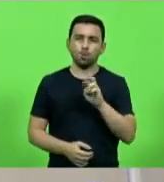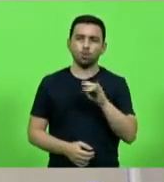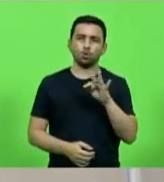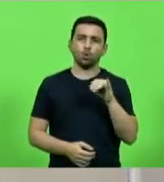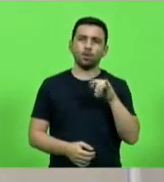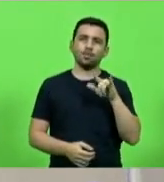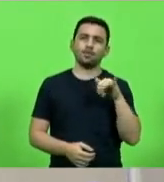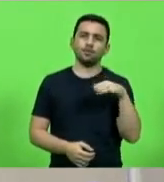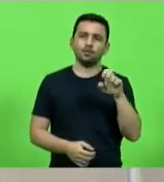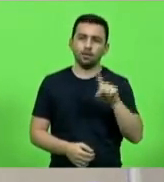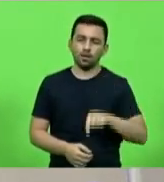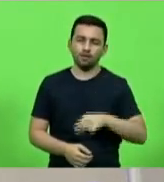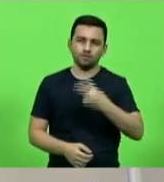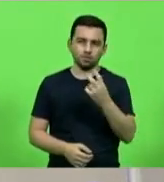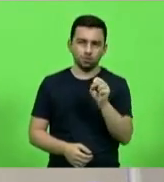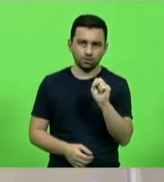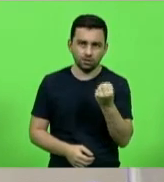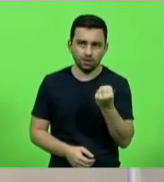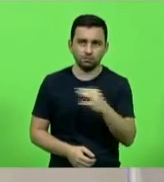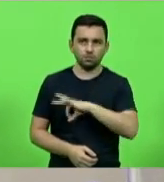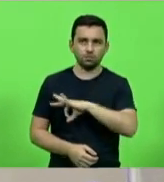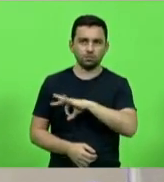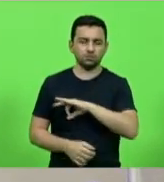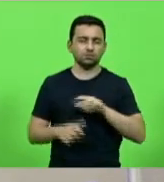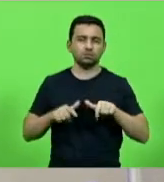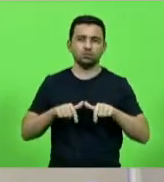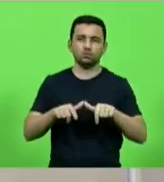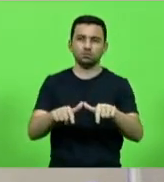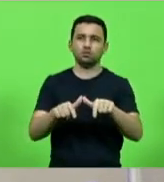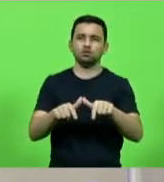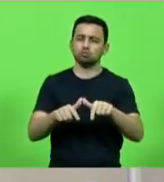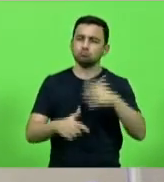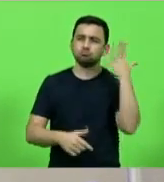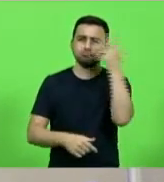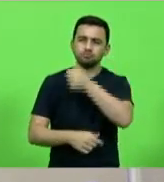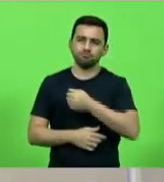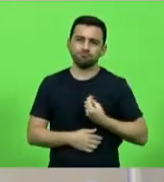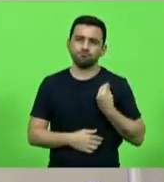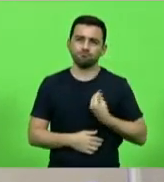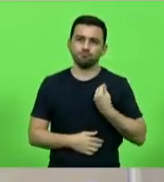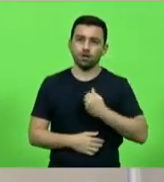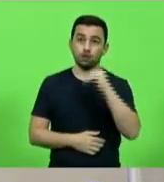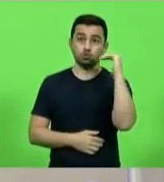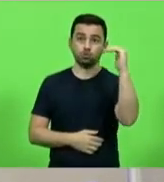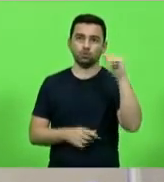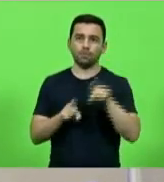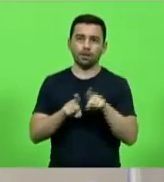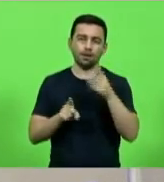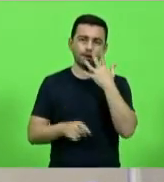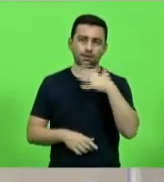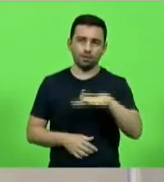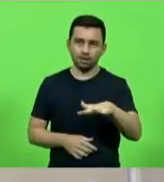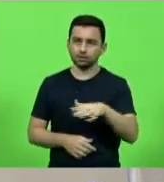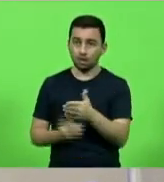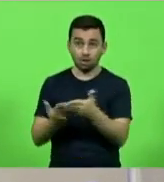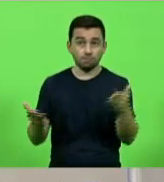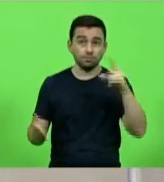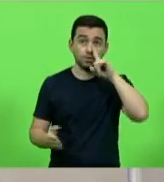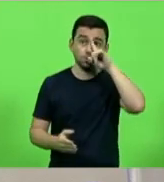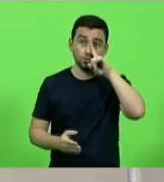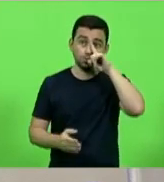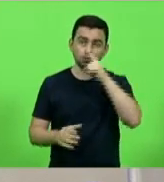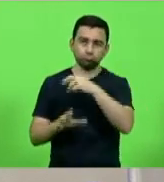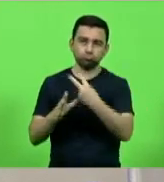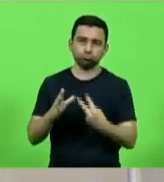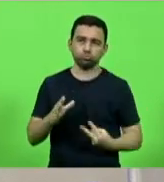Pacheco, do 28º Batalhão da Polícia Militar de Laguna, que salvaram a vida de um adulto e uma criança que estavam em risco de afogamento. Em